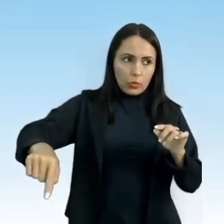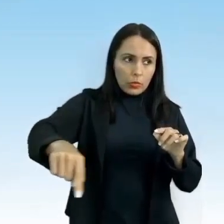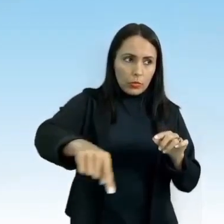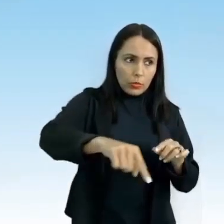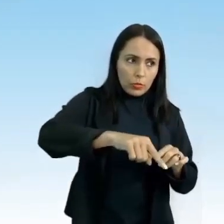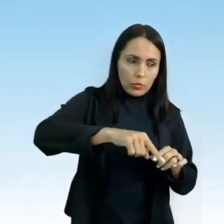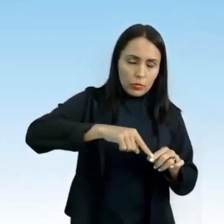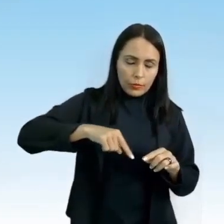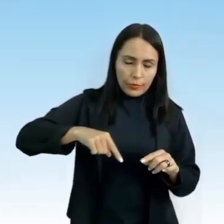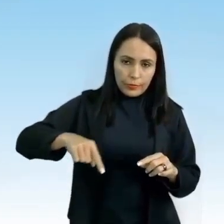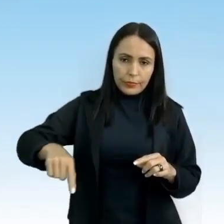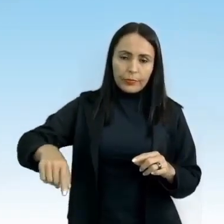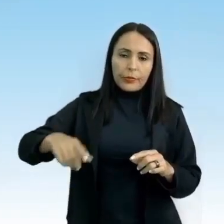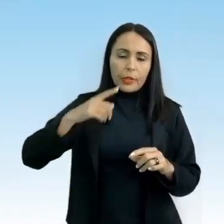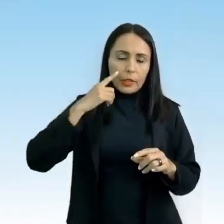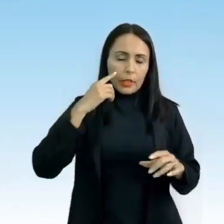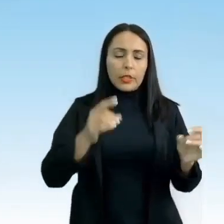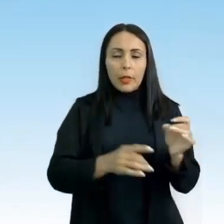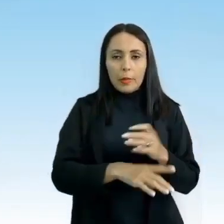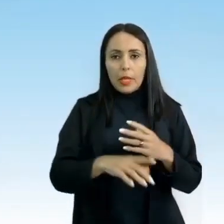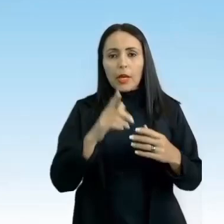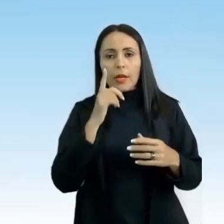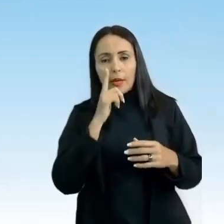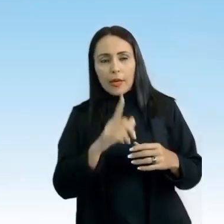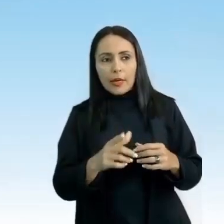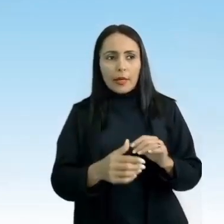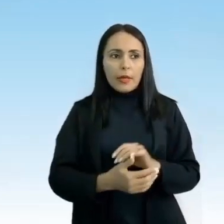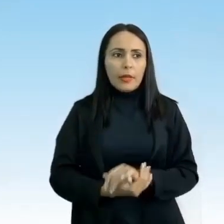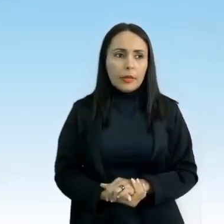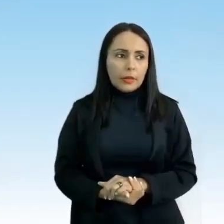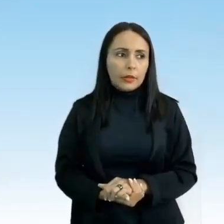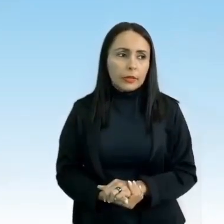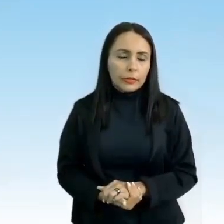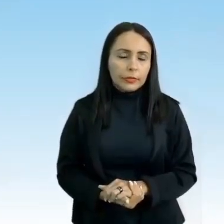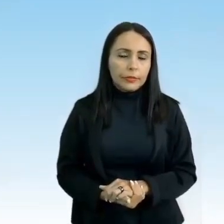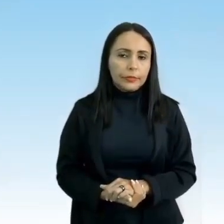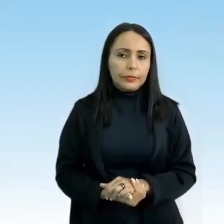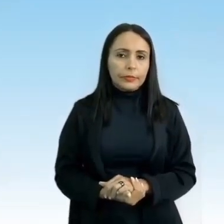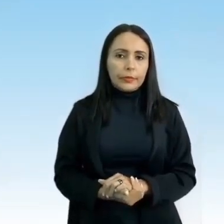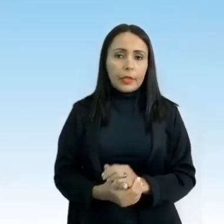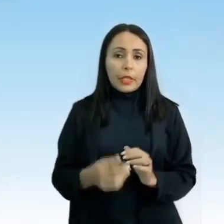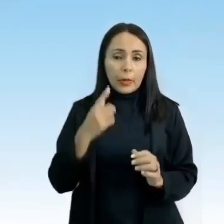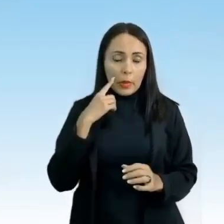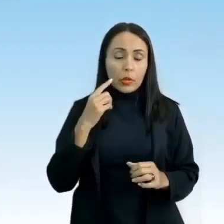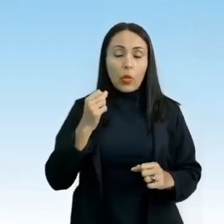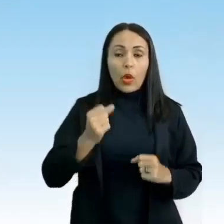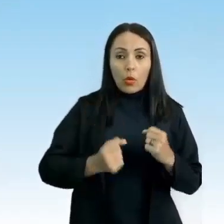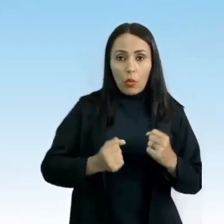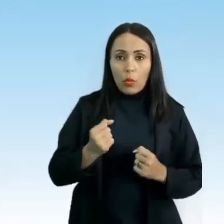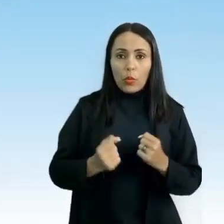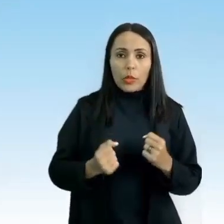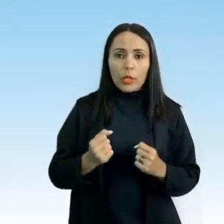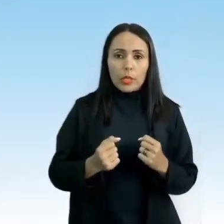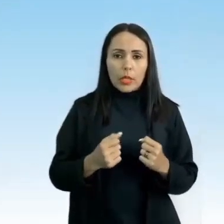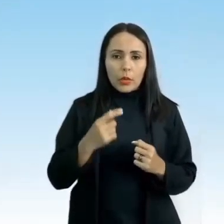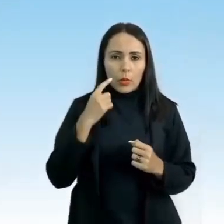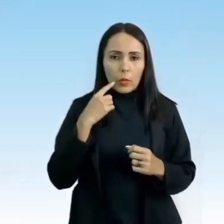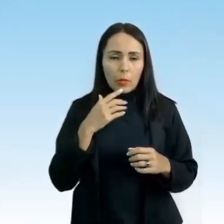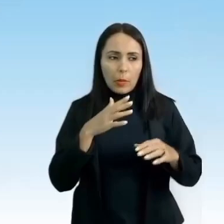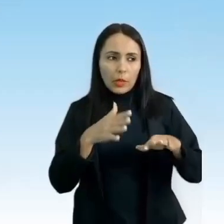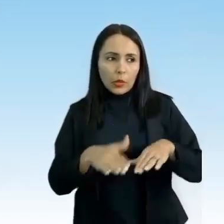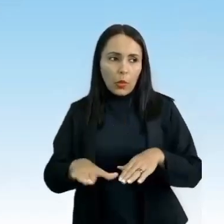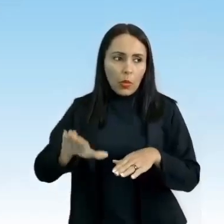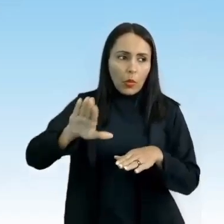terminar o circuito com obstáculo mais rápido ganha. E o Freestyle, ele é mais uma corrida com manobras.